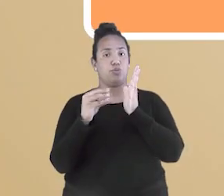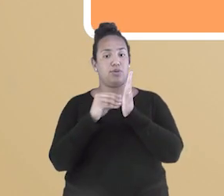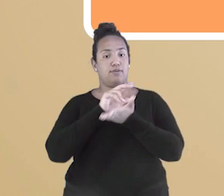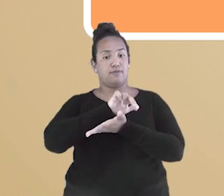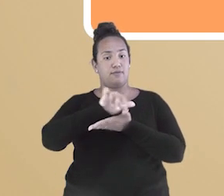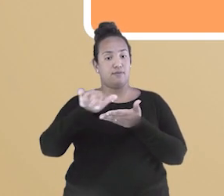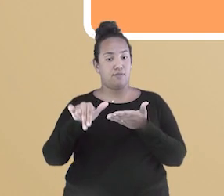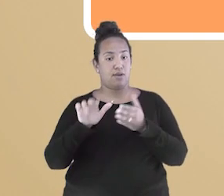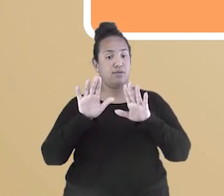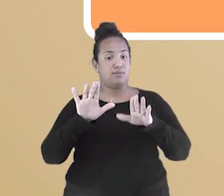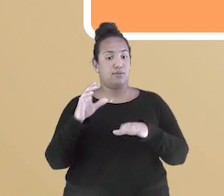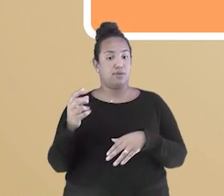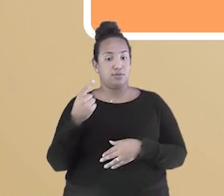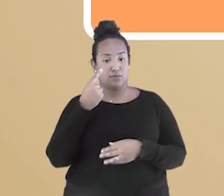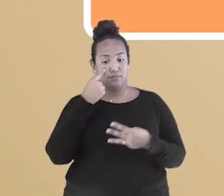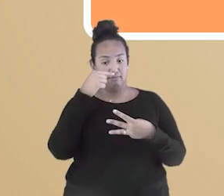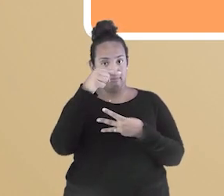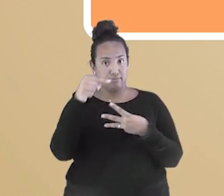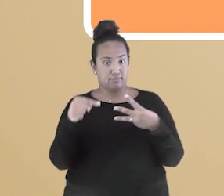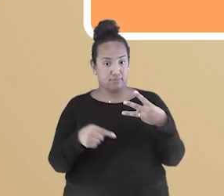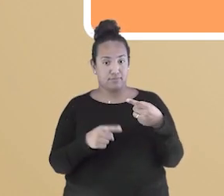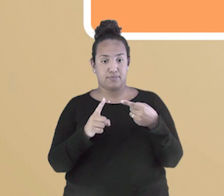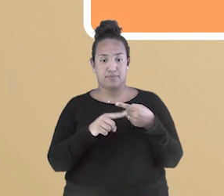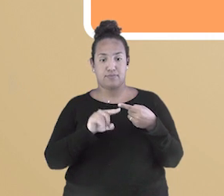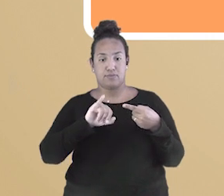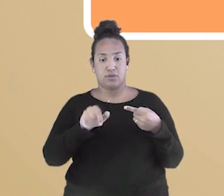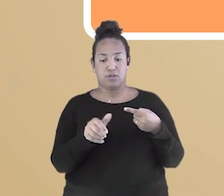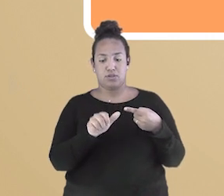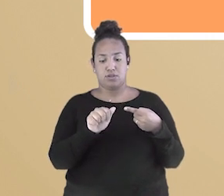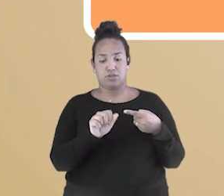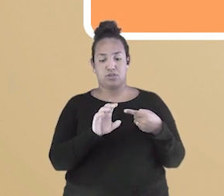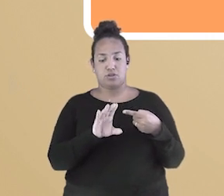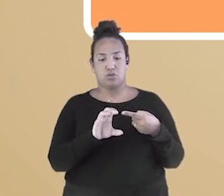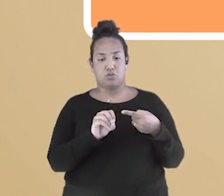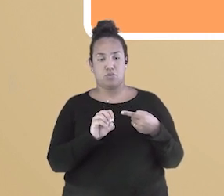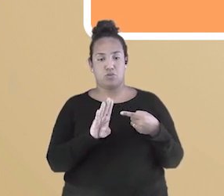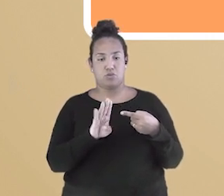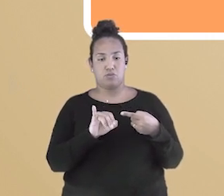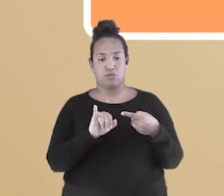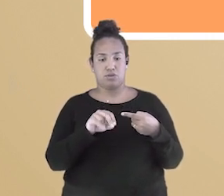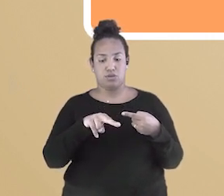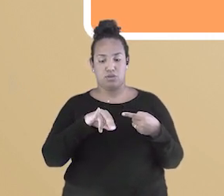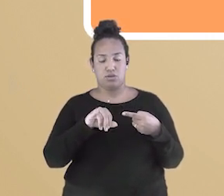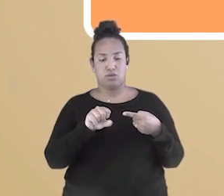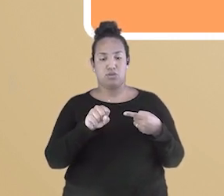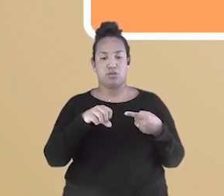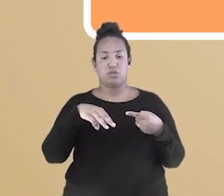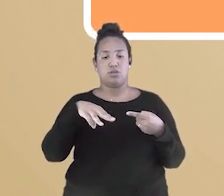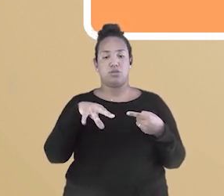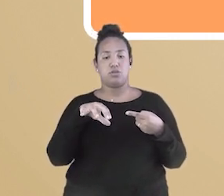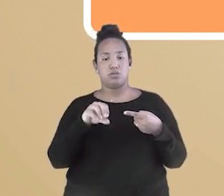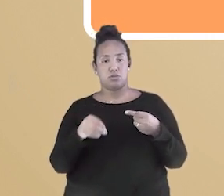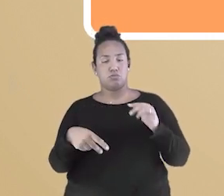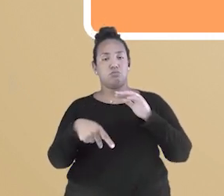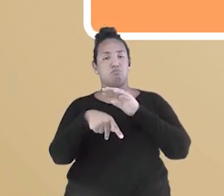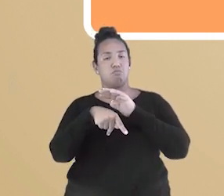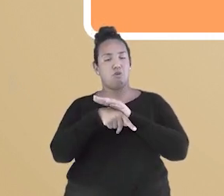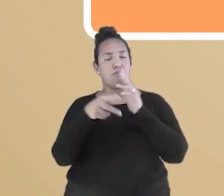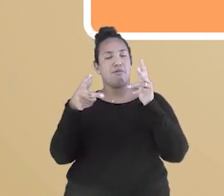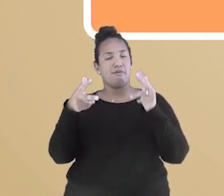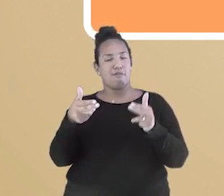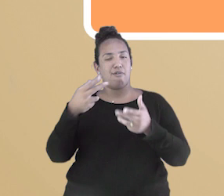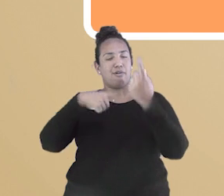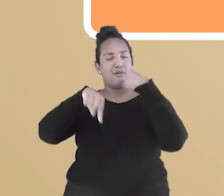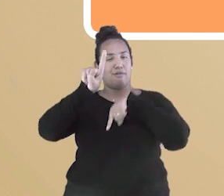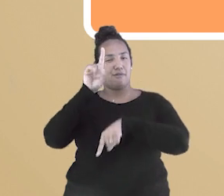O jacobinismo. Esse modelo foi inspirado nos ideais jacobinos da Revolução Francesa. Acreditava